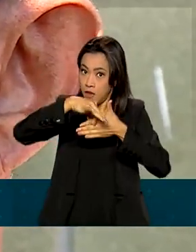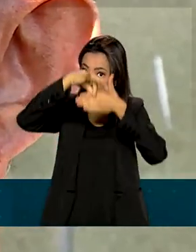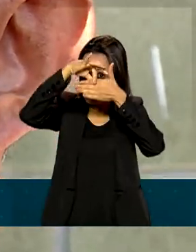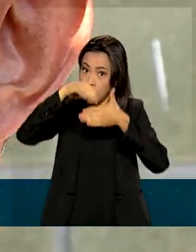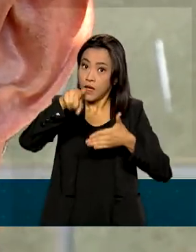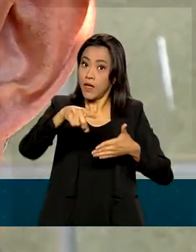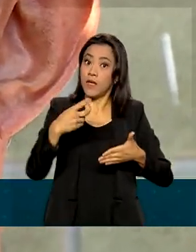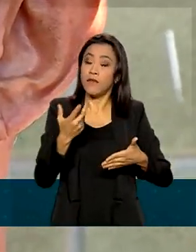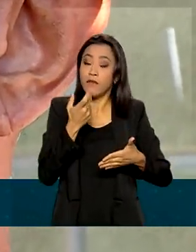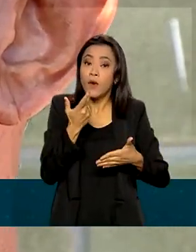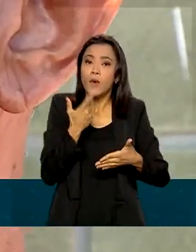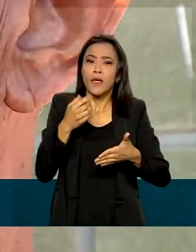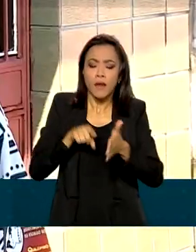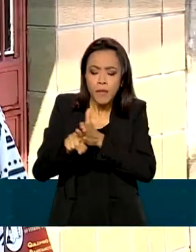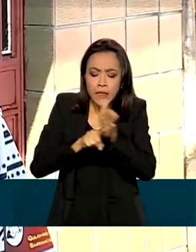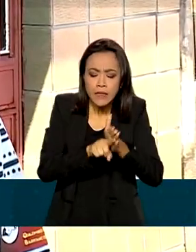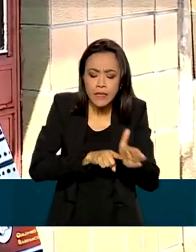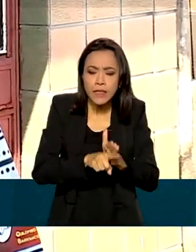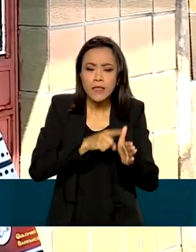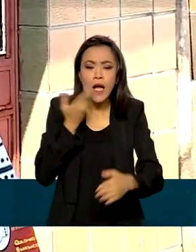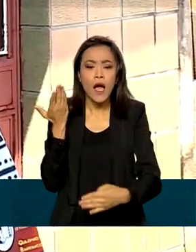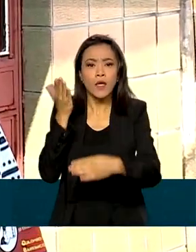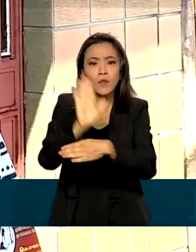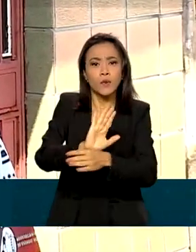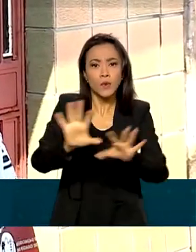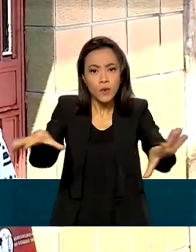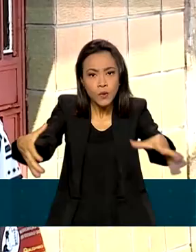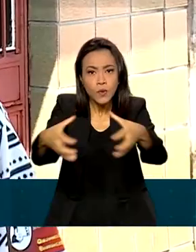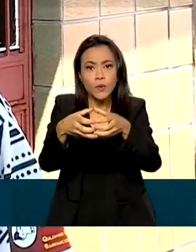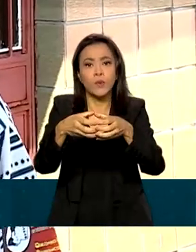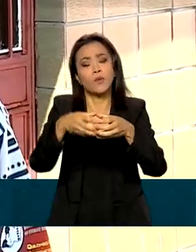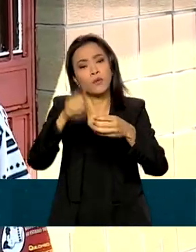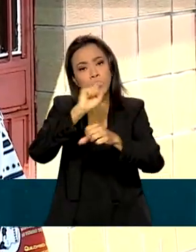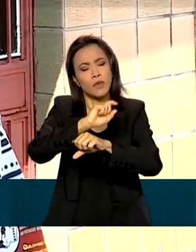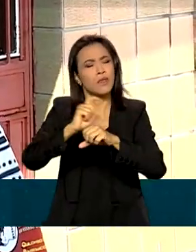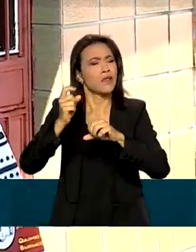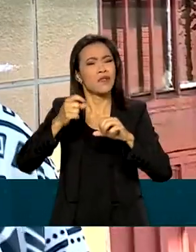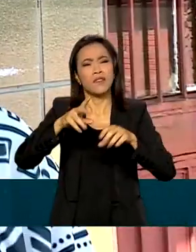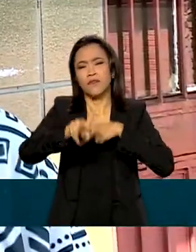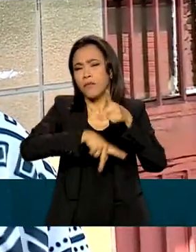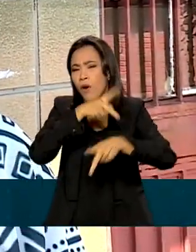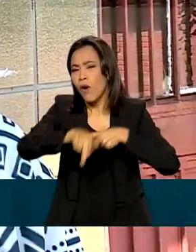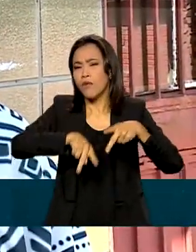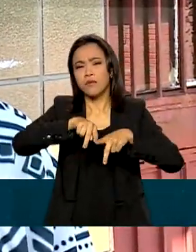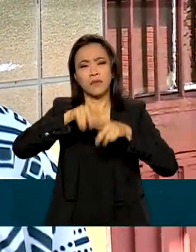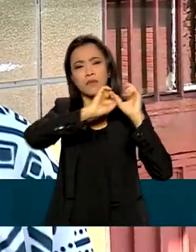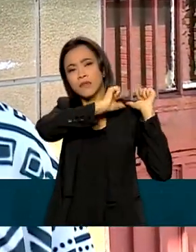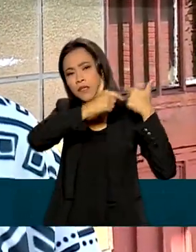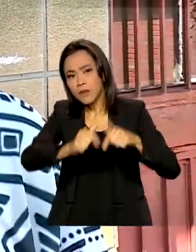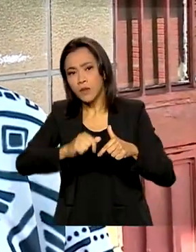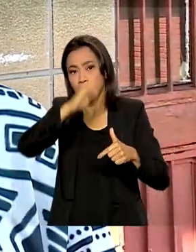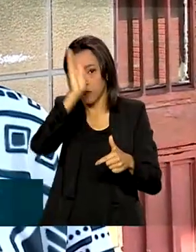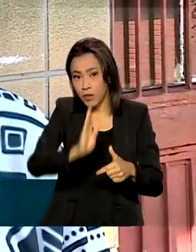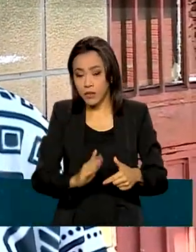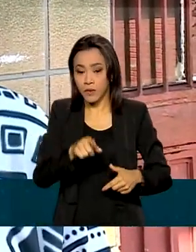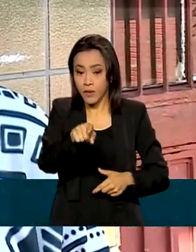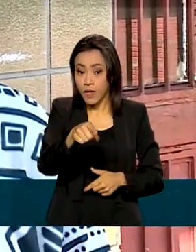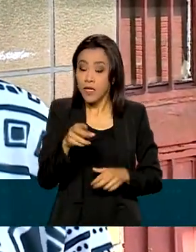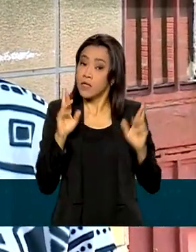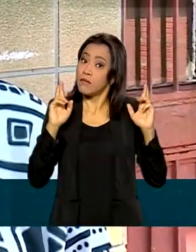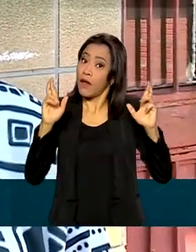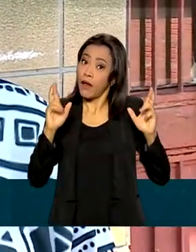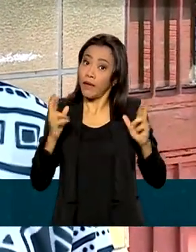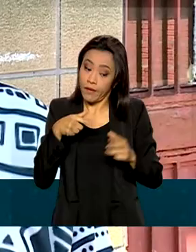a pesquisa traga melhores condições de vida para os povos tradicionais de todo o Brasil. A gente espera que essas informações que são passadas